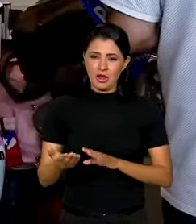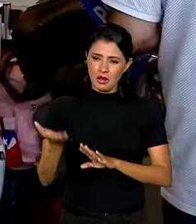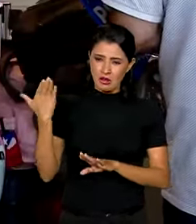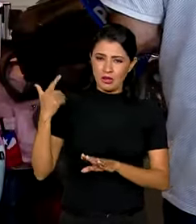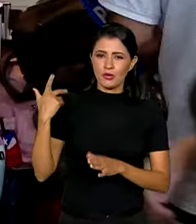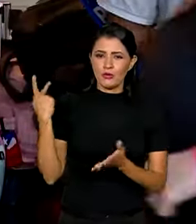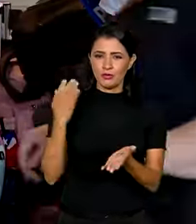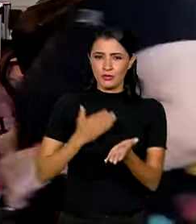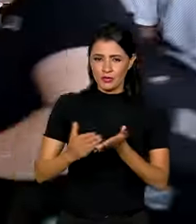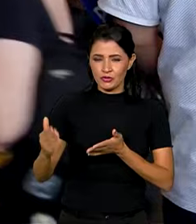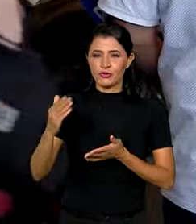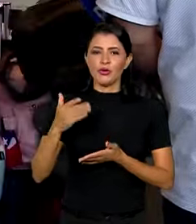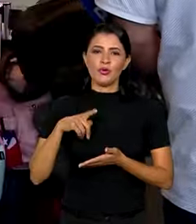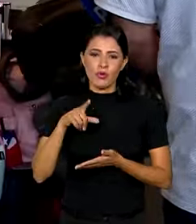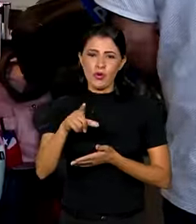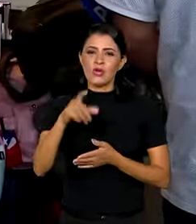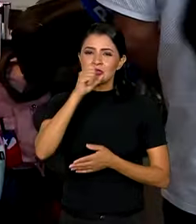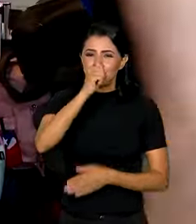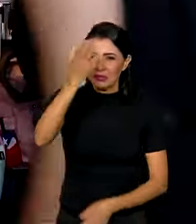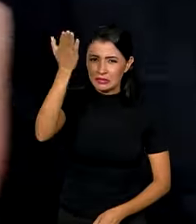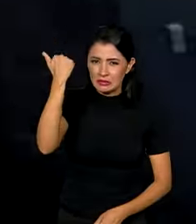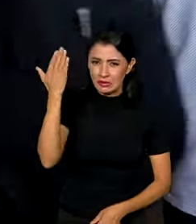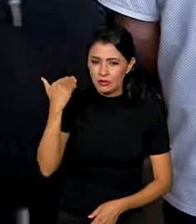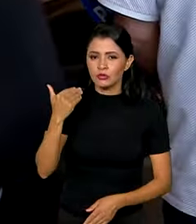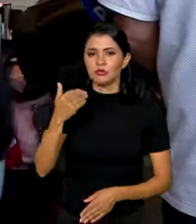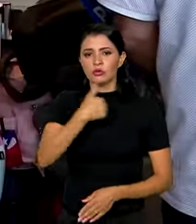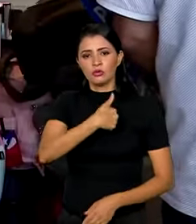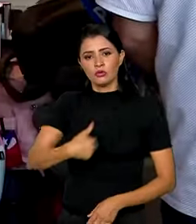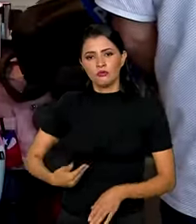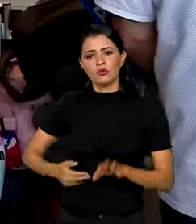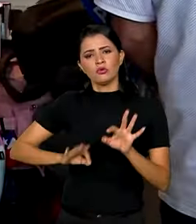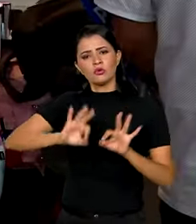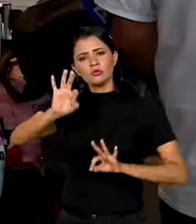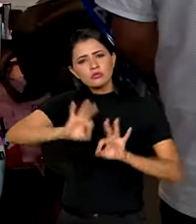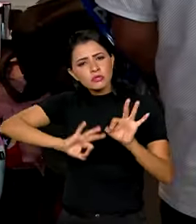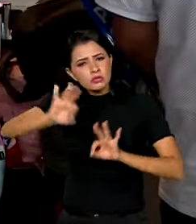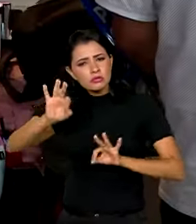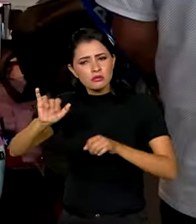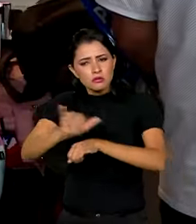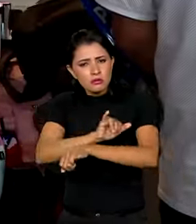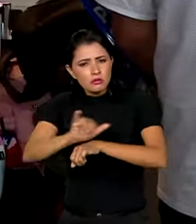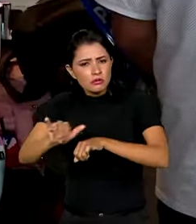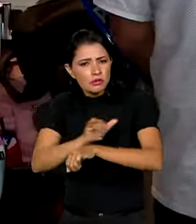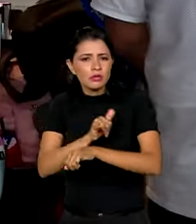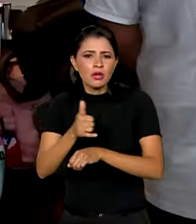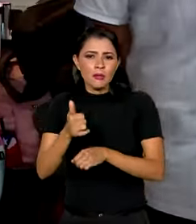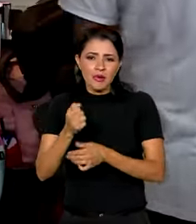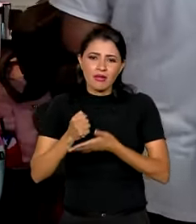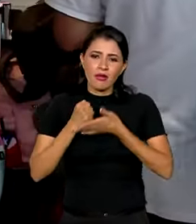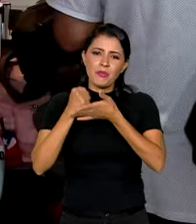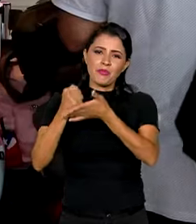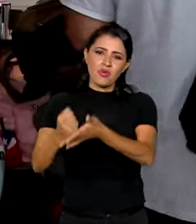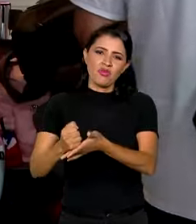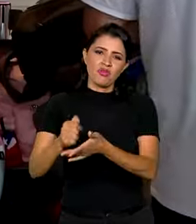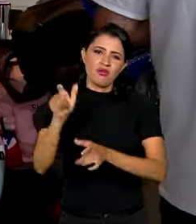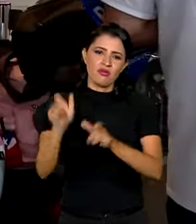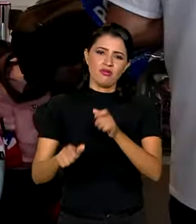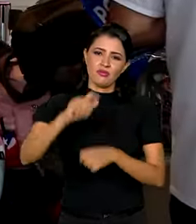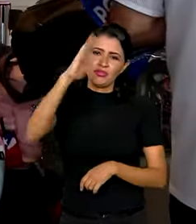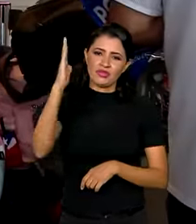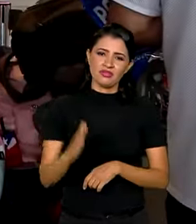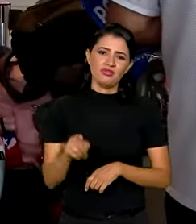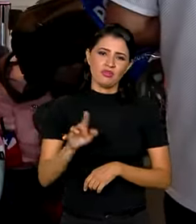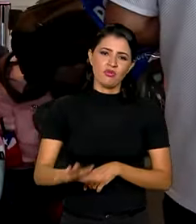Hamas a Israel no último sábado, o governo vem organizando estratégias para dar apoio aos brasileiros